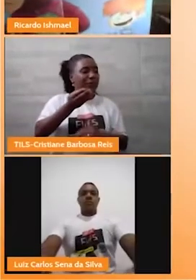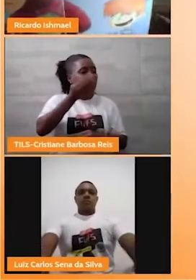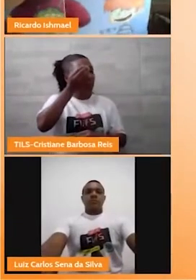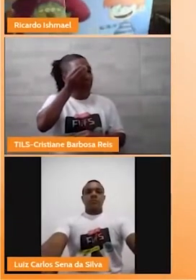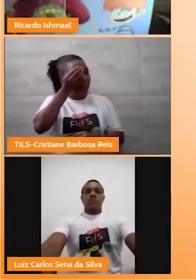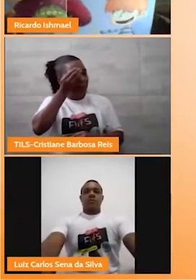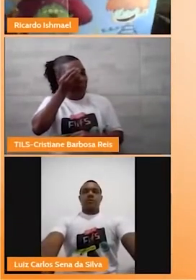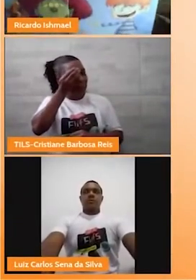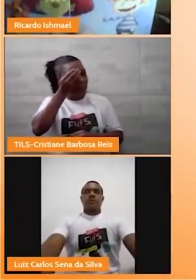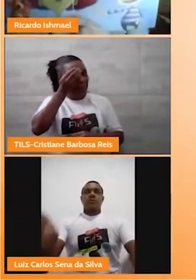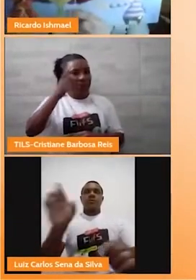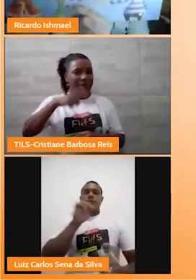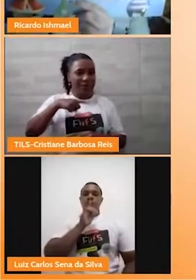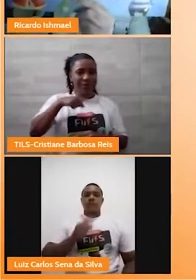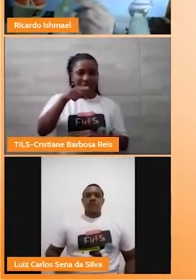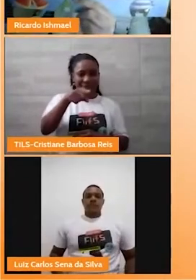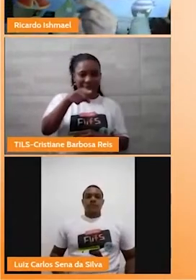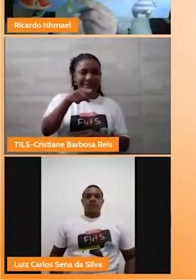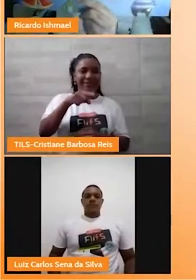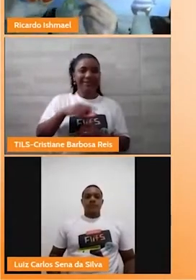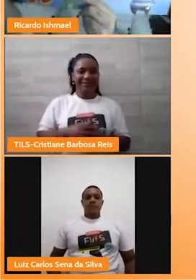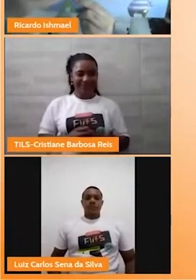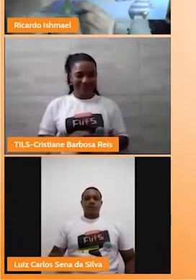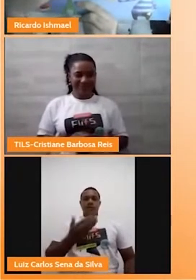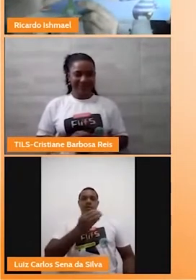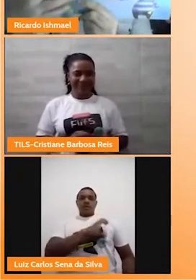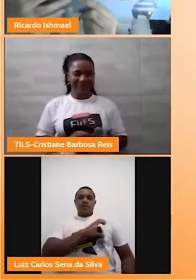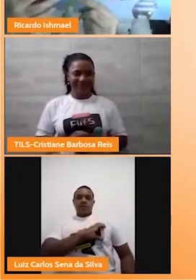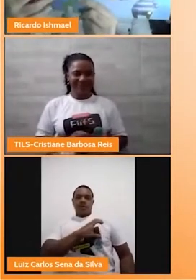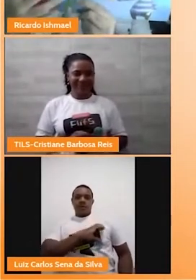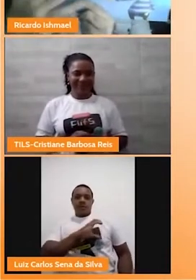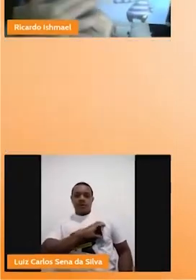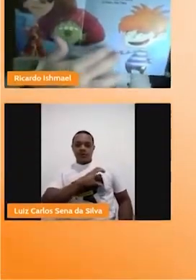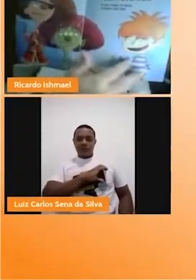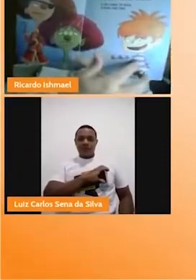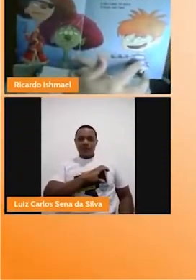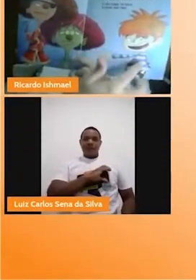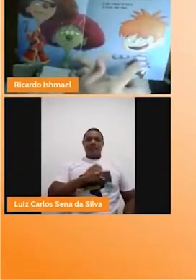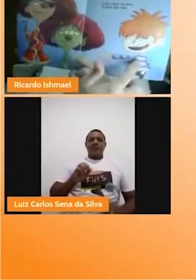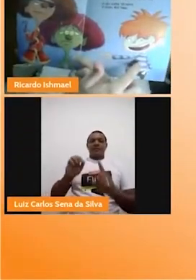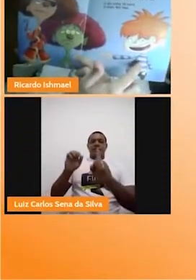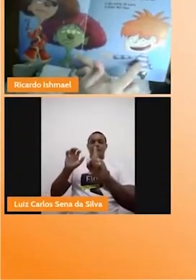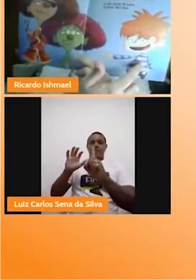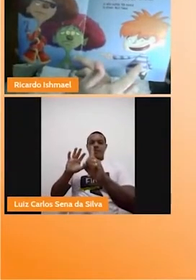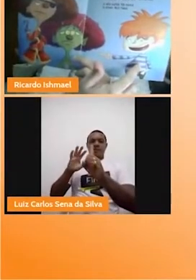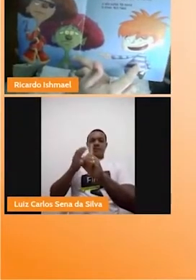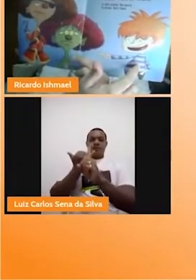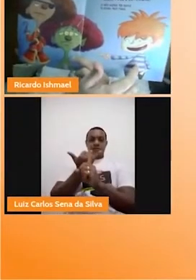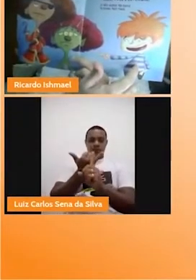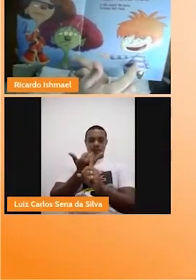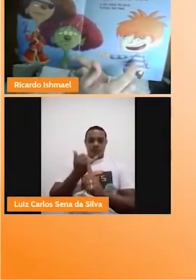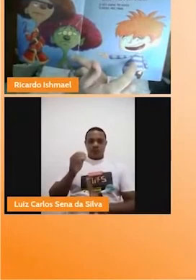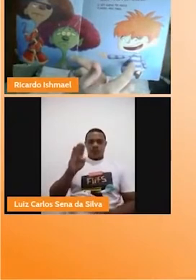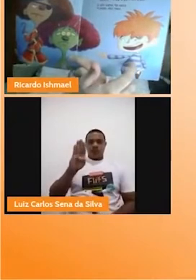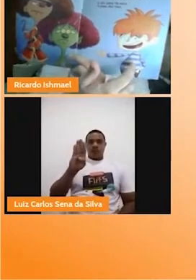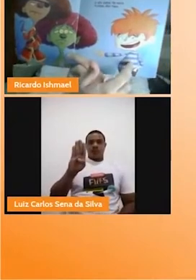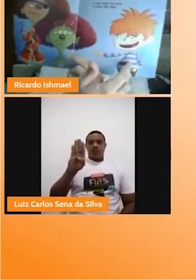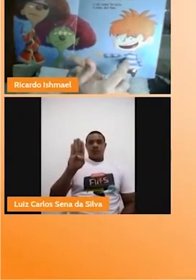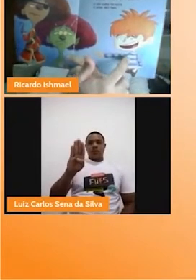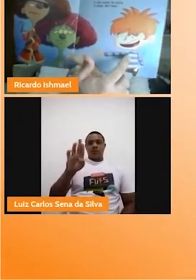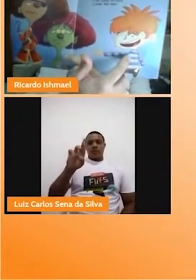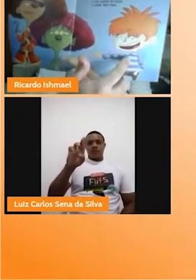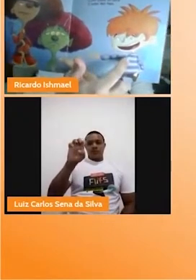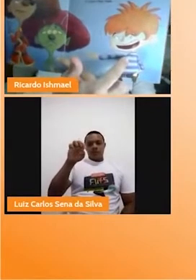pratica o bullying. Esse coleguinha. o Renan. É o Renan? É o Breno. Breno, o Breno. Esse aqui o